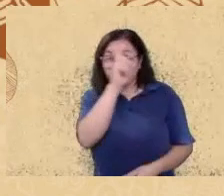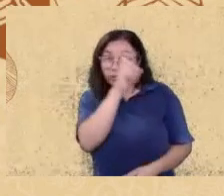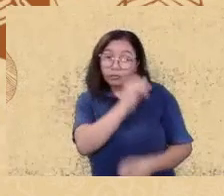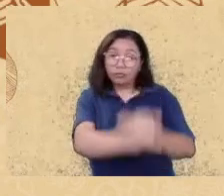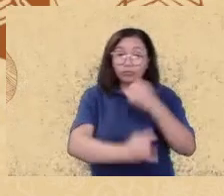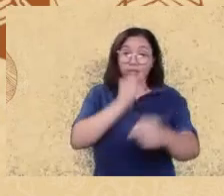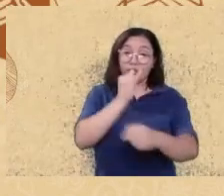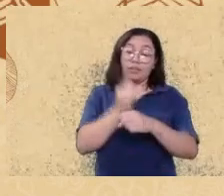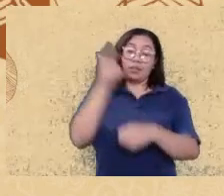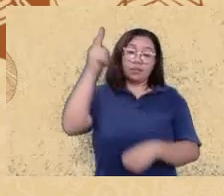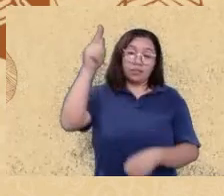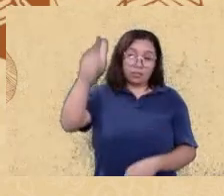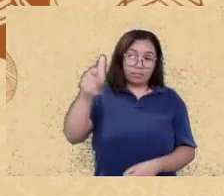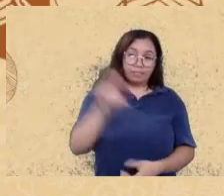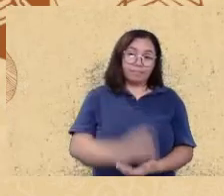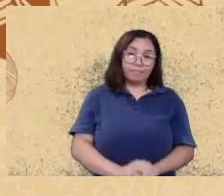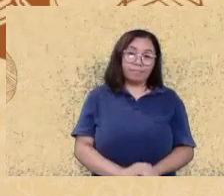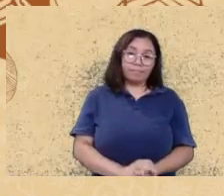pronto